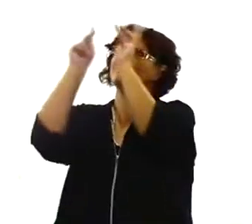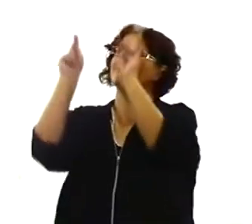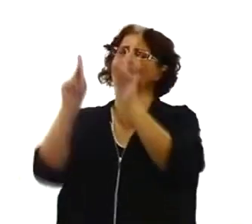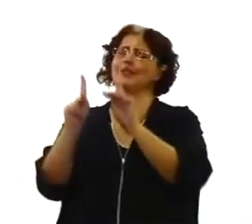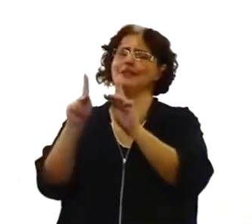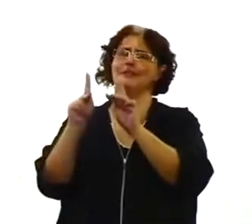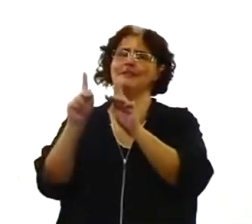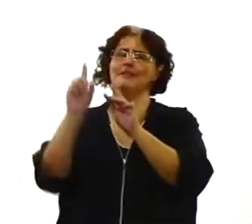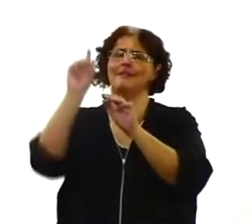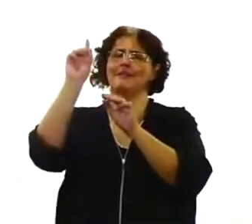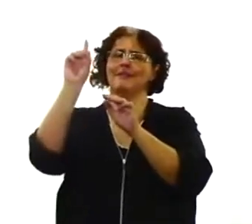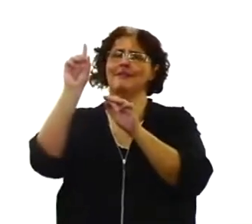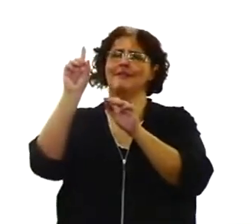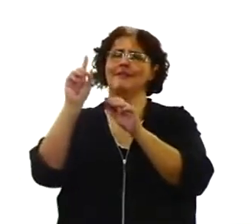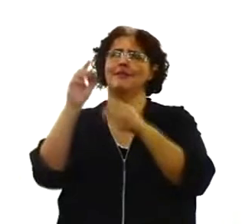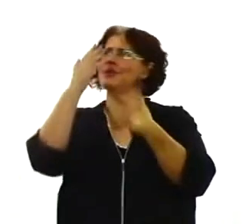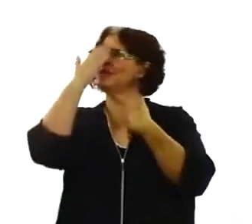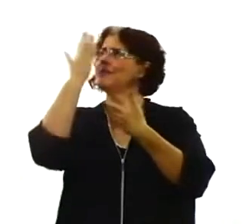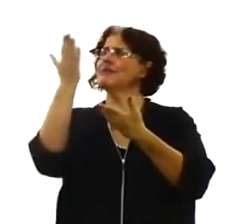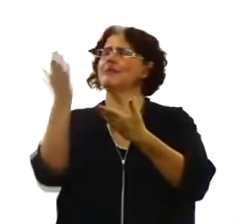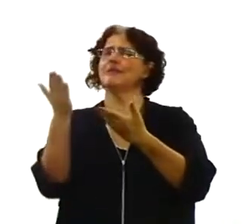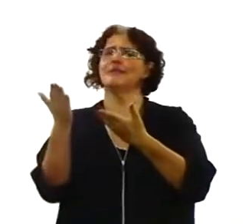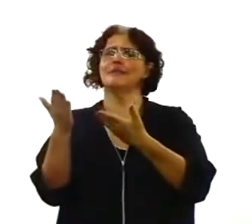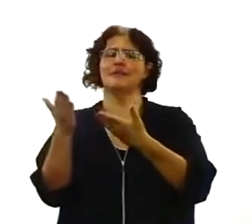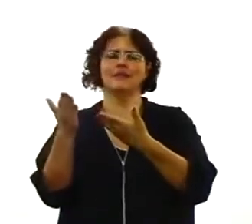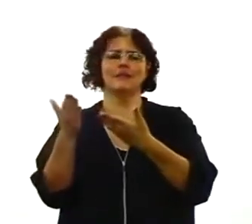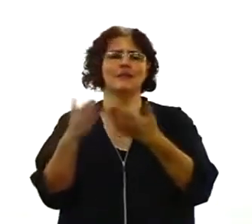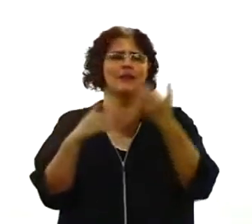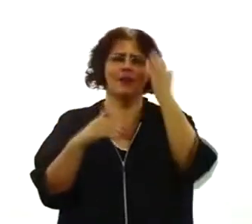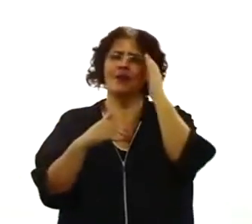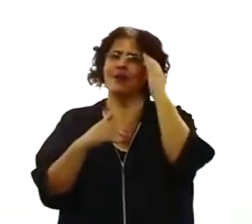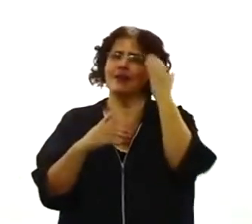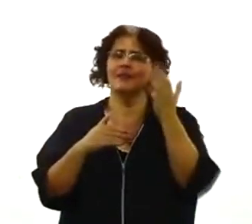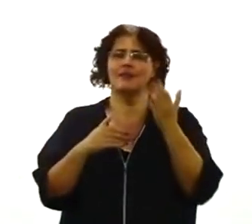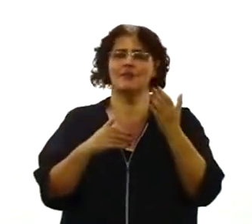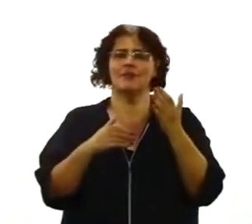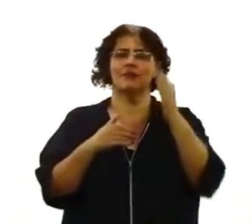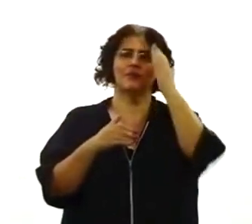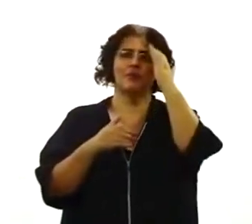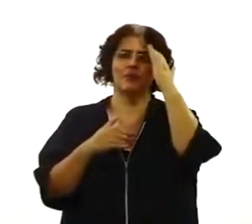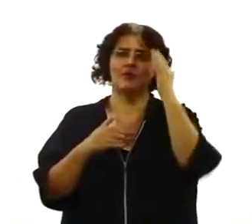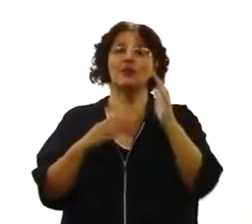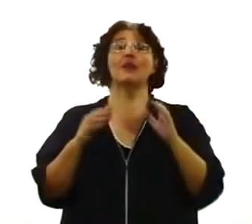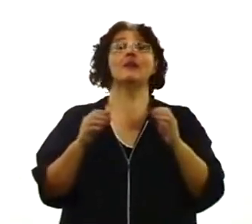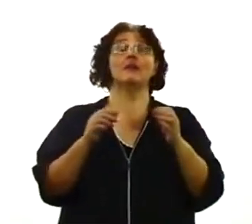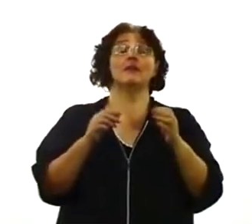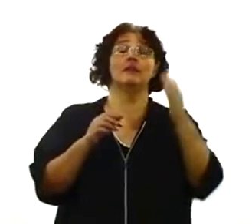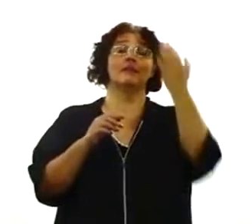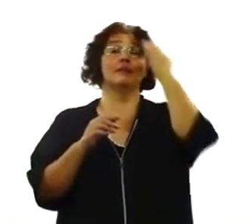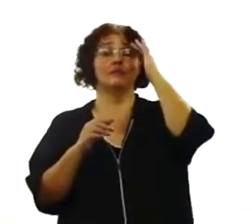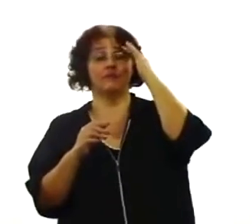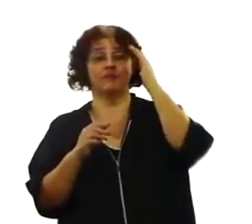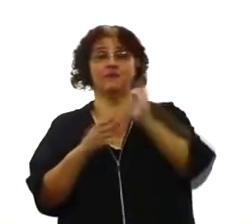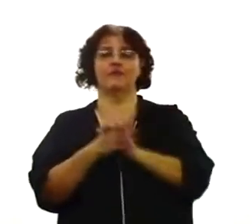amigos, familiares. Eu estou entendendo. Este entendimento evidencia que